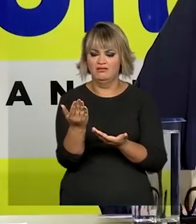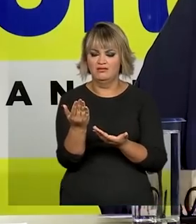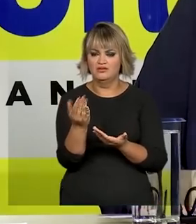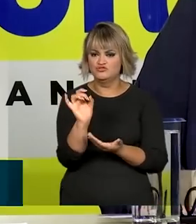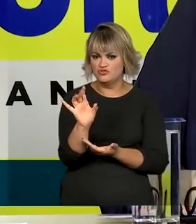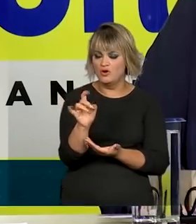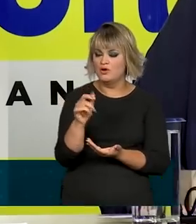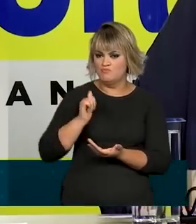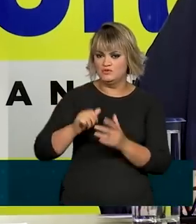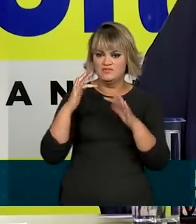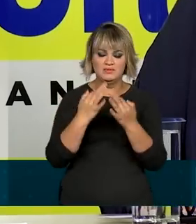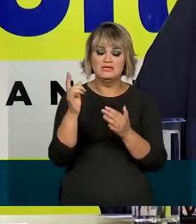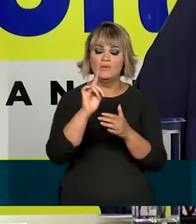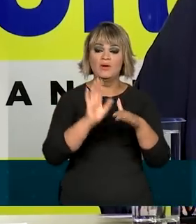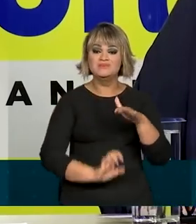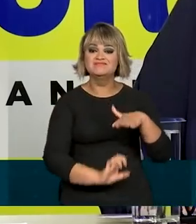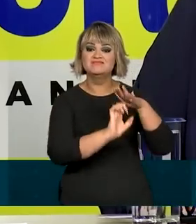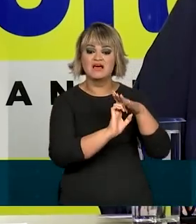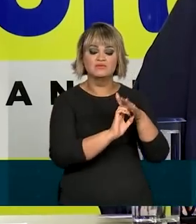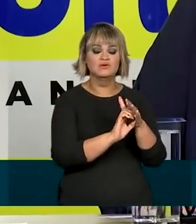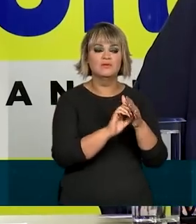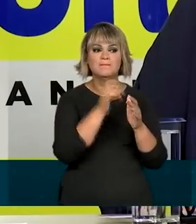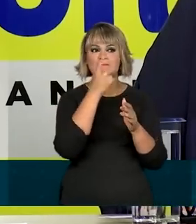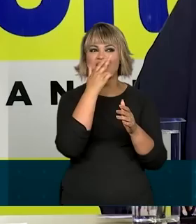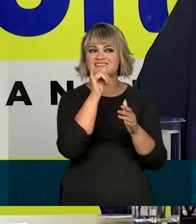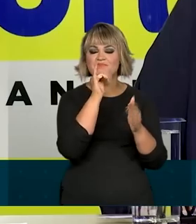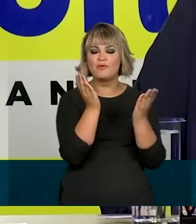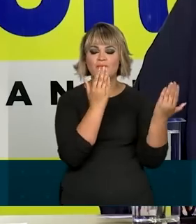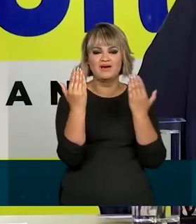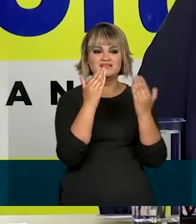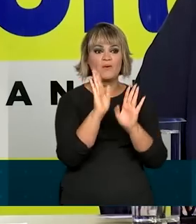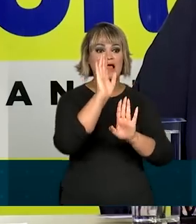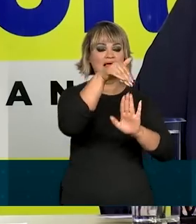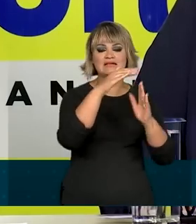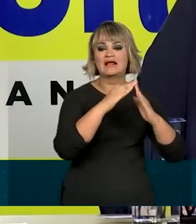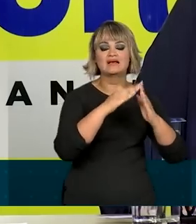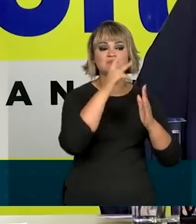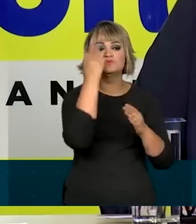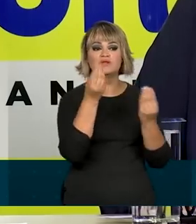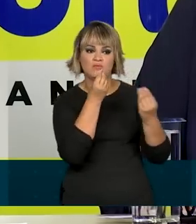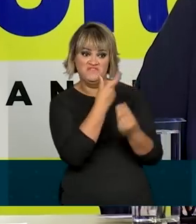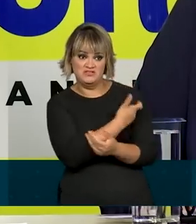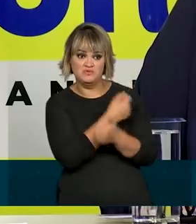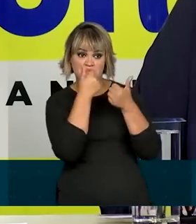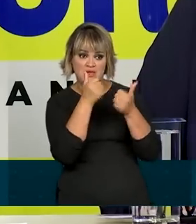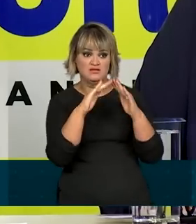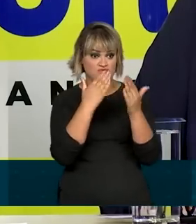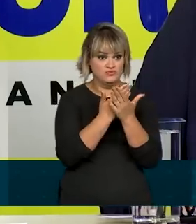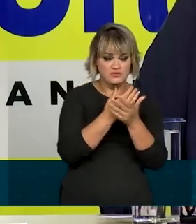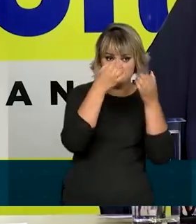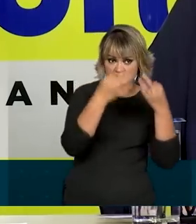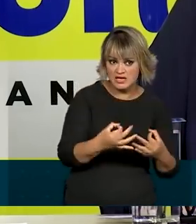famílias. É uma forma do Estado estar dentro das casas das pessoas, vendo vacinação, se está dentro da escola,